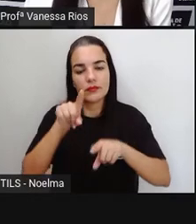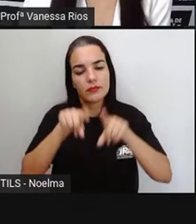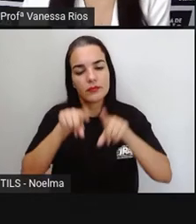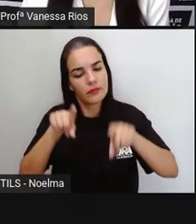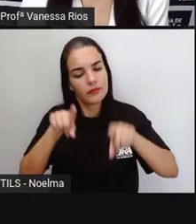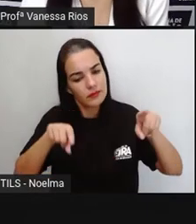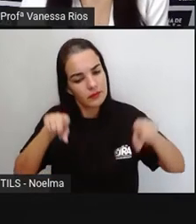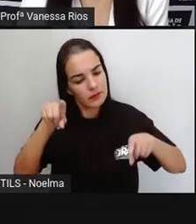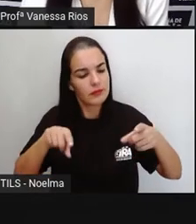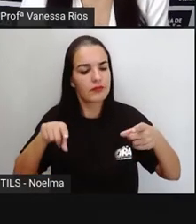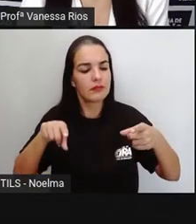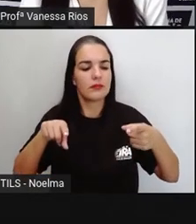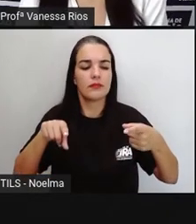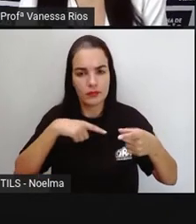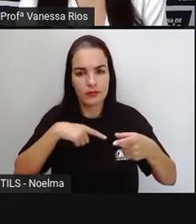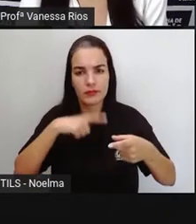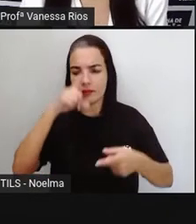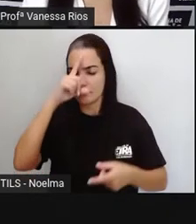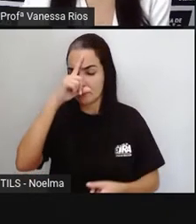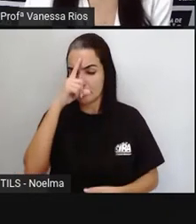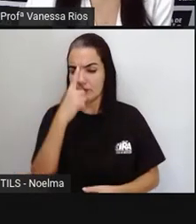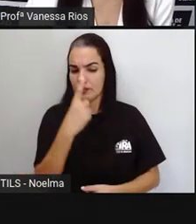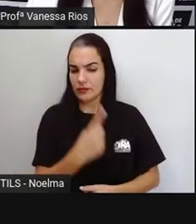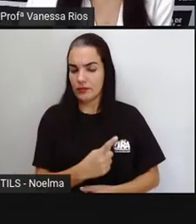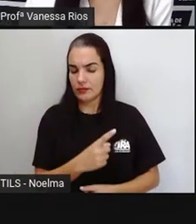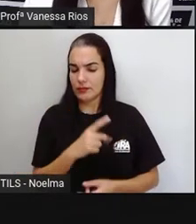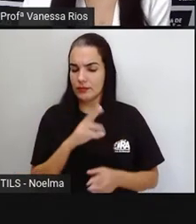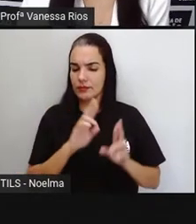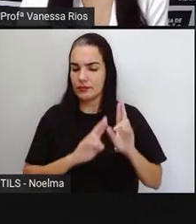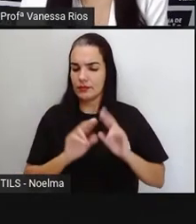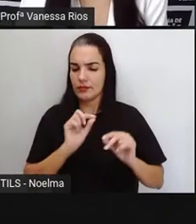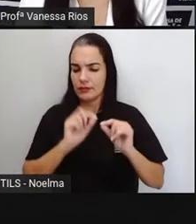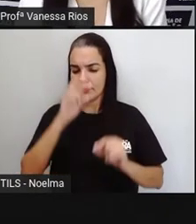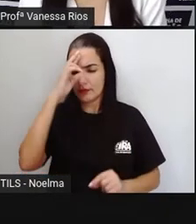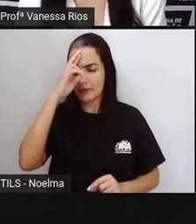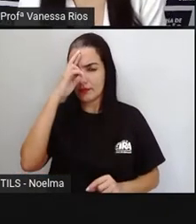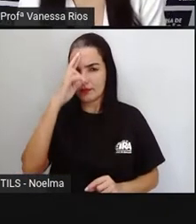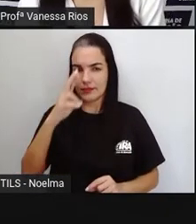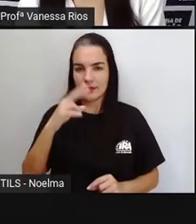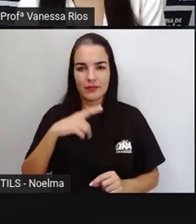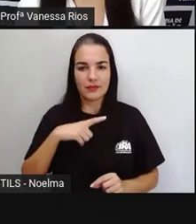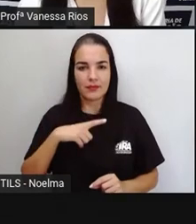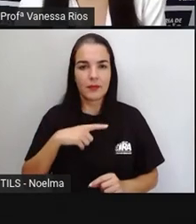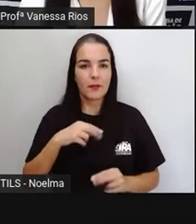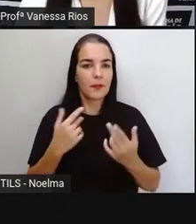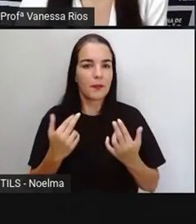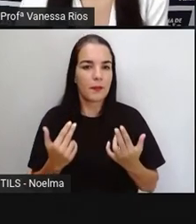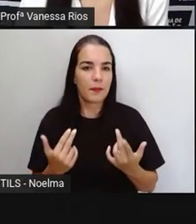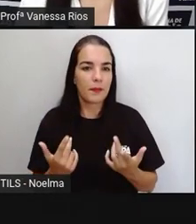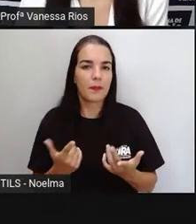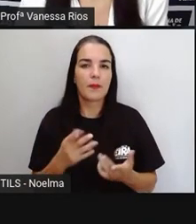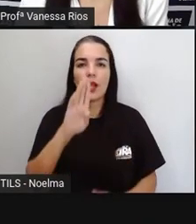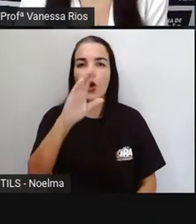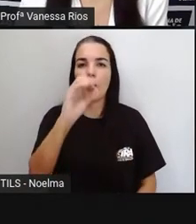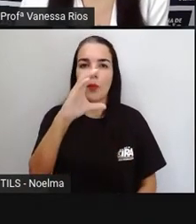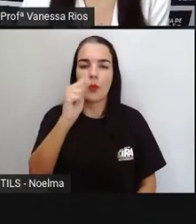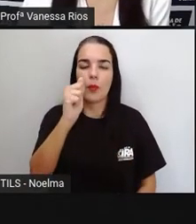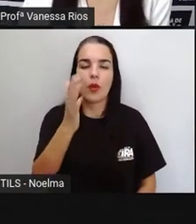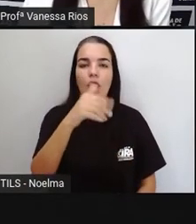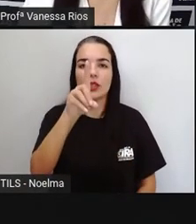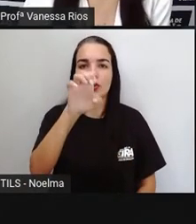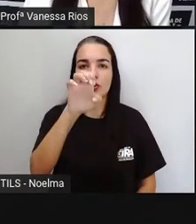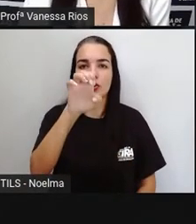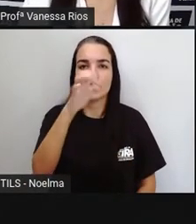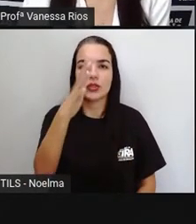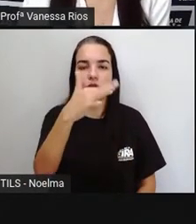ação de ter alguém que lhe dá uma ordem e você precisa cumprir. Aí a gente vê a brincadeira boca de forno, que também